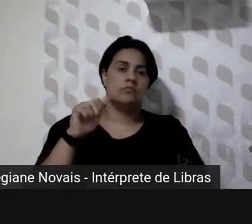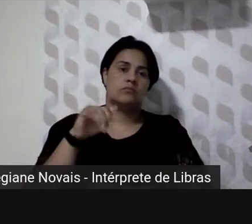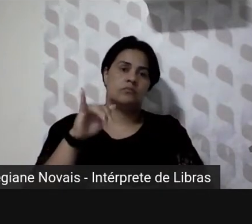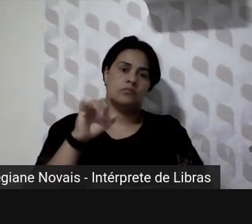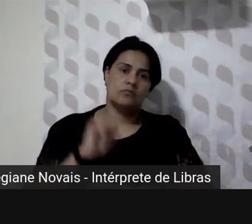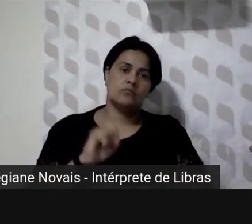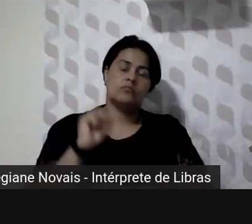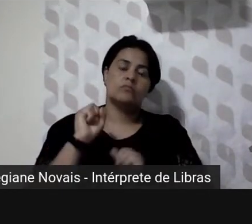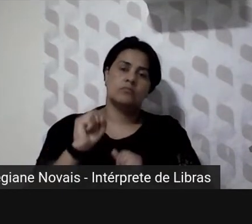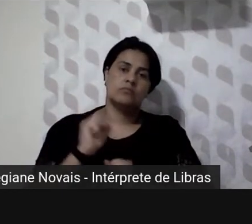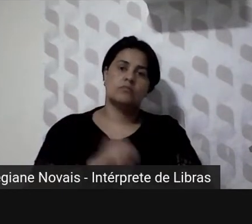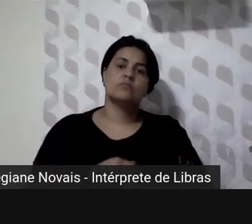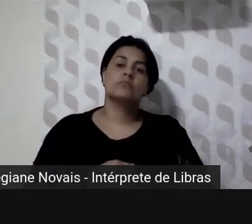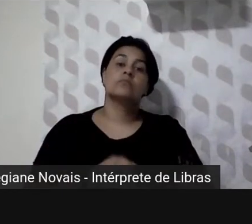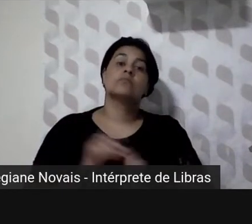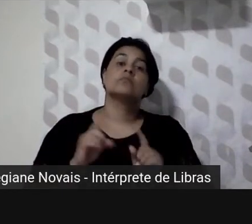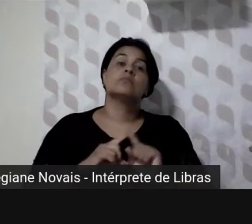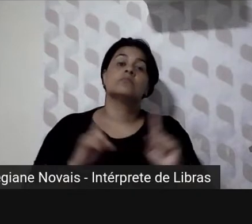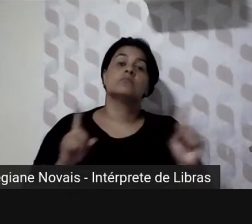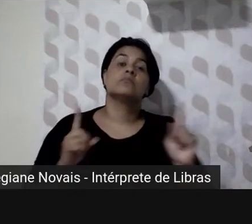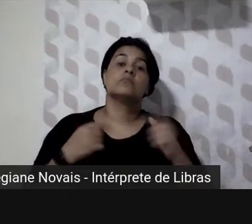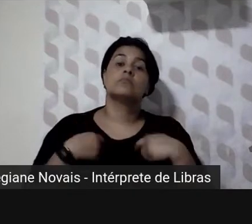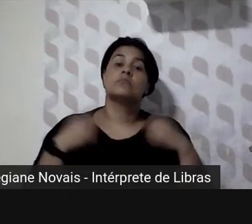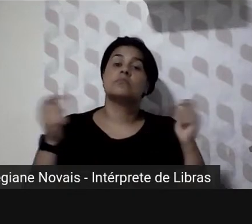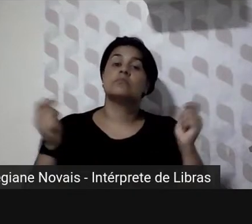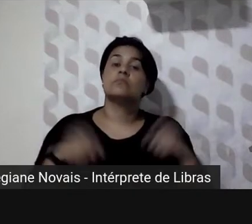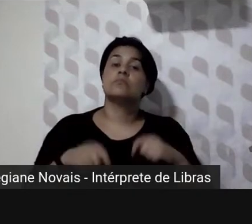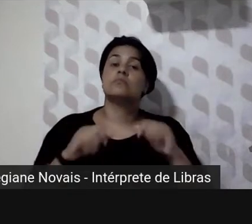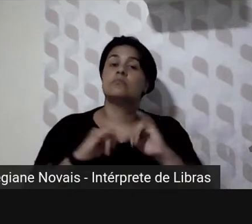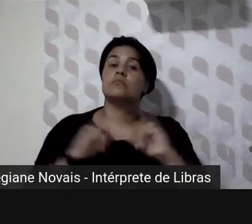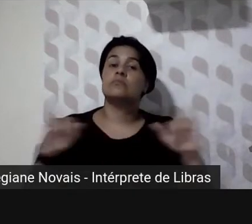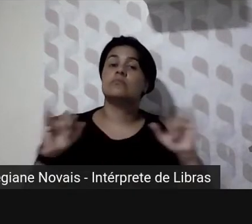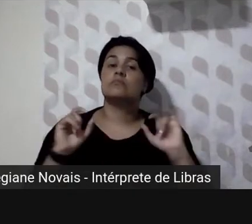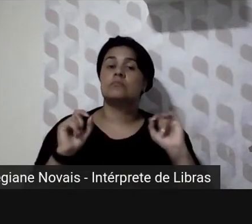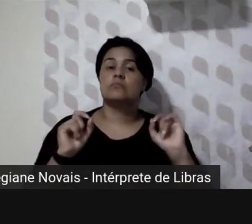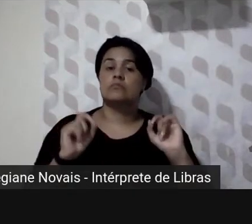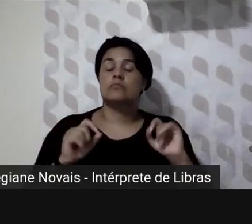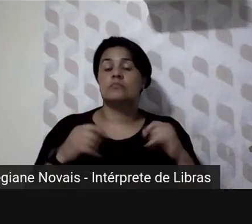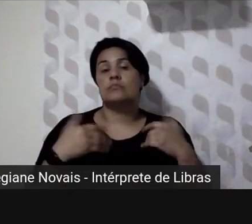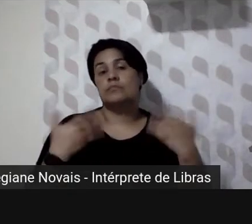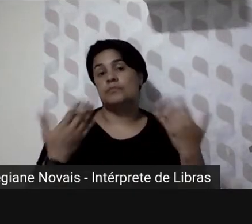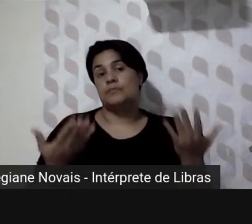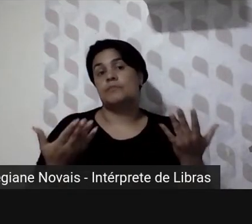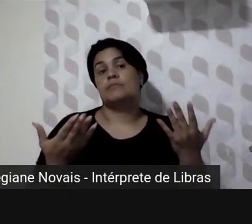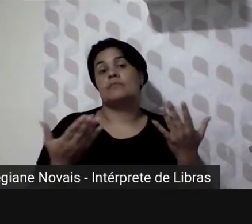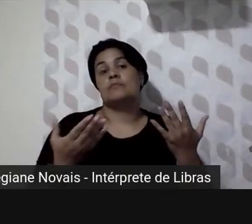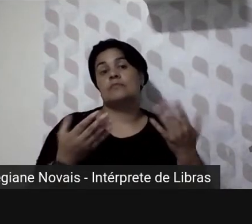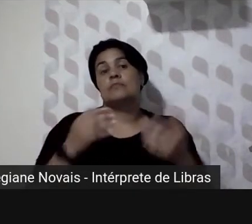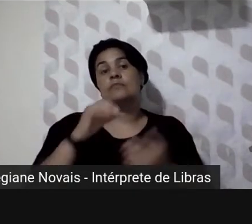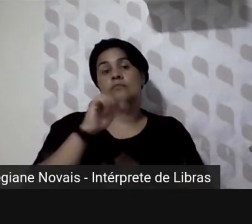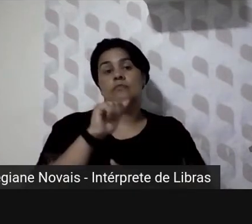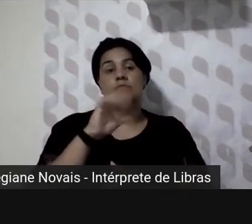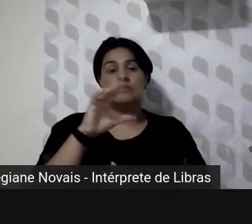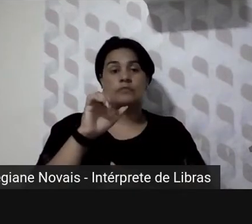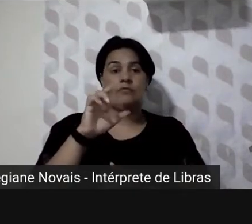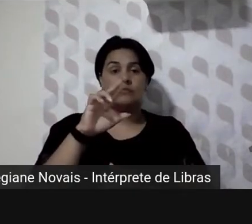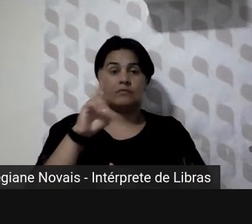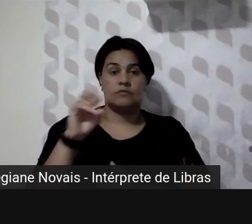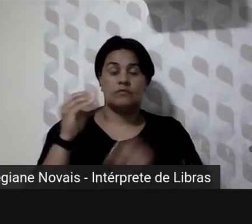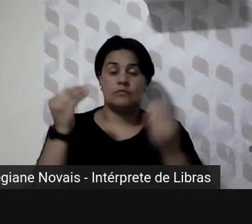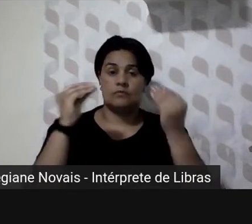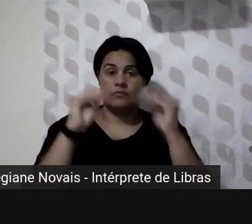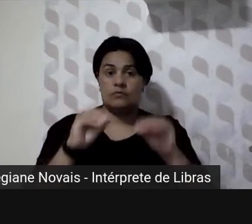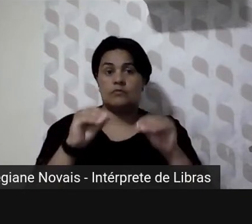2010 mas o que eu posso dizer é que como o acervo está na internet é comum que o interessado busque os canais de